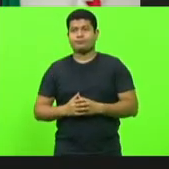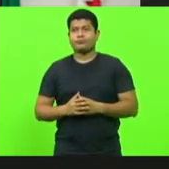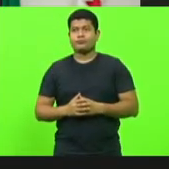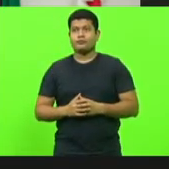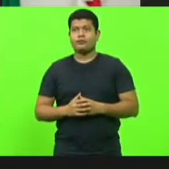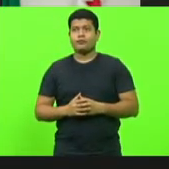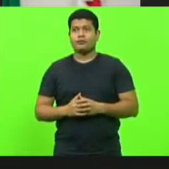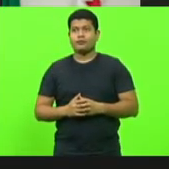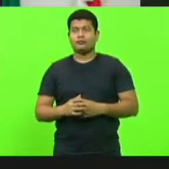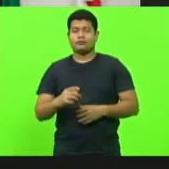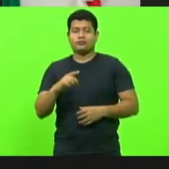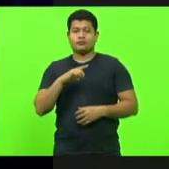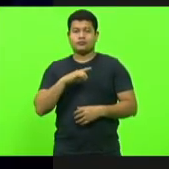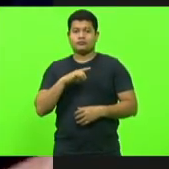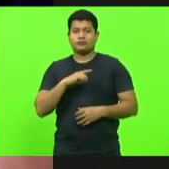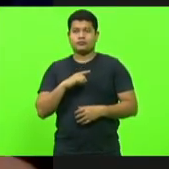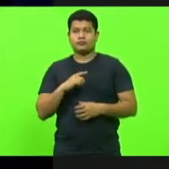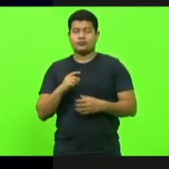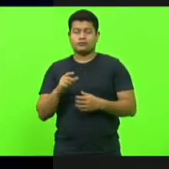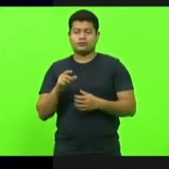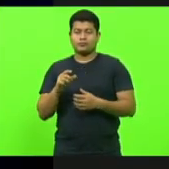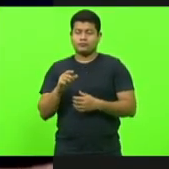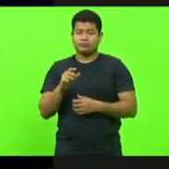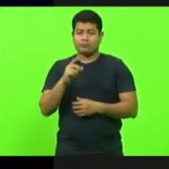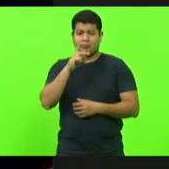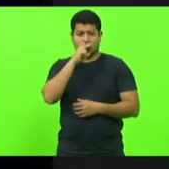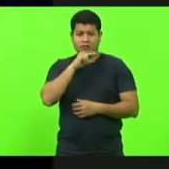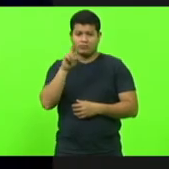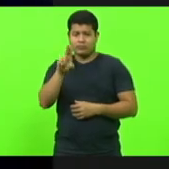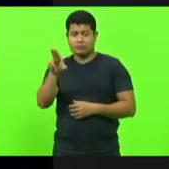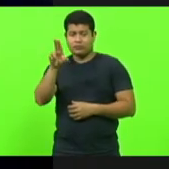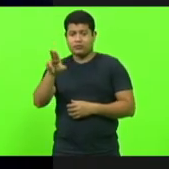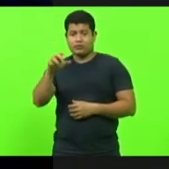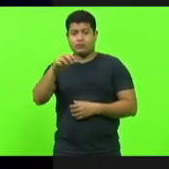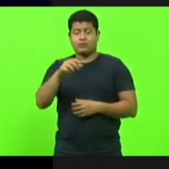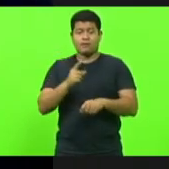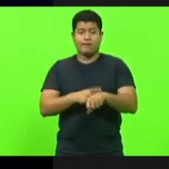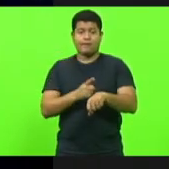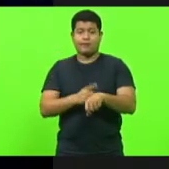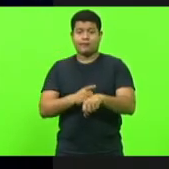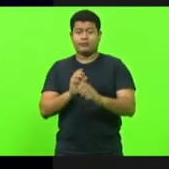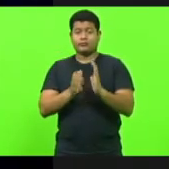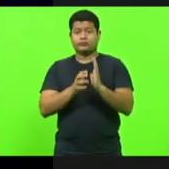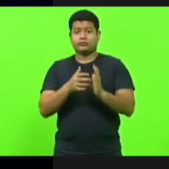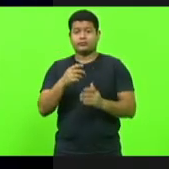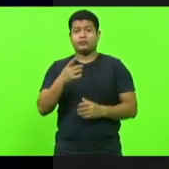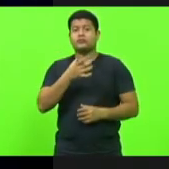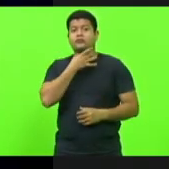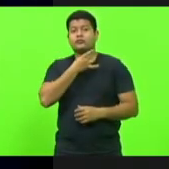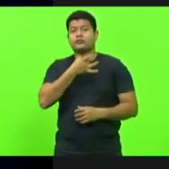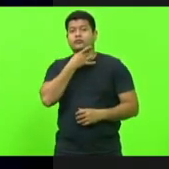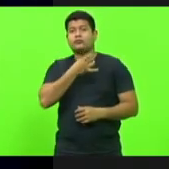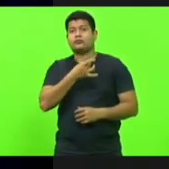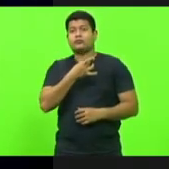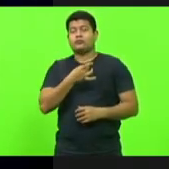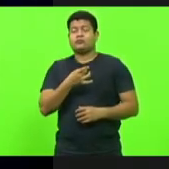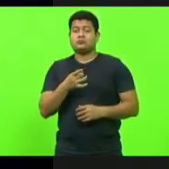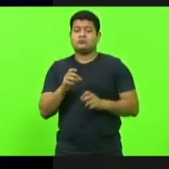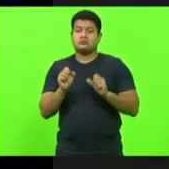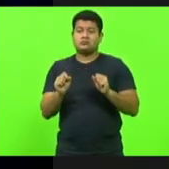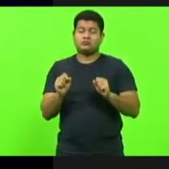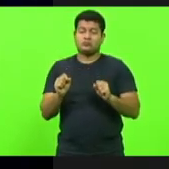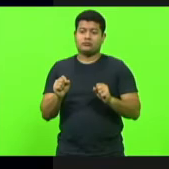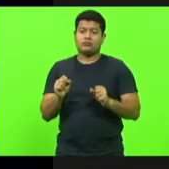tinha que, quem ia usar o horário do MDB era o deputado Kowalckini. Talvez ainda o deputado